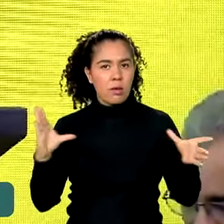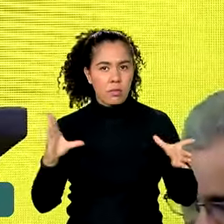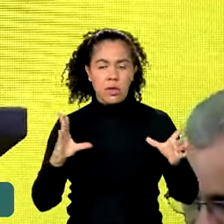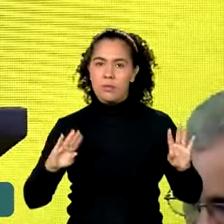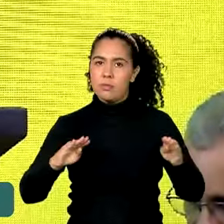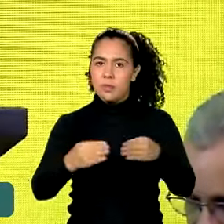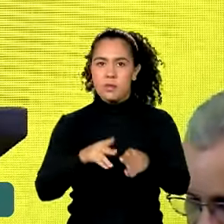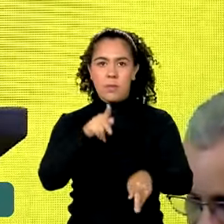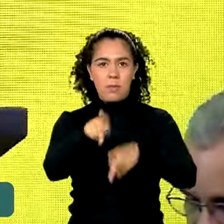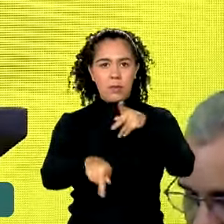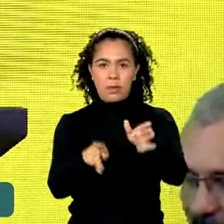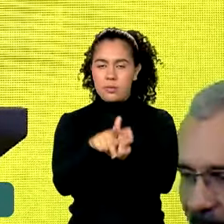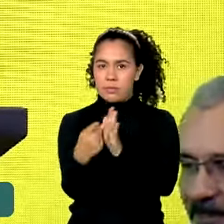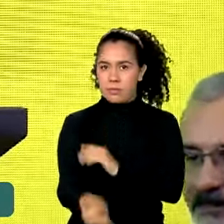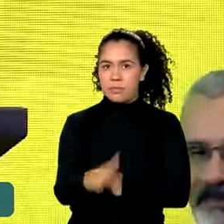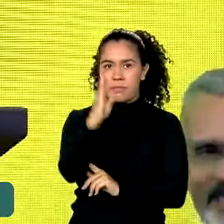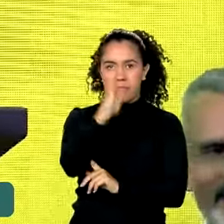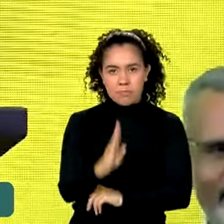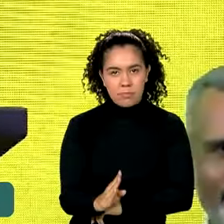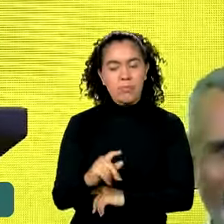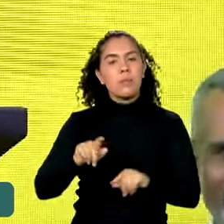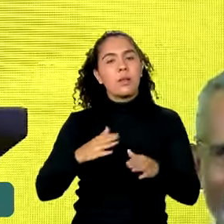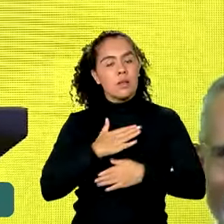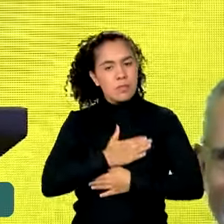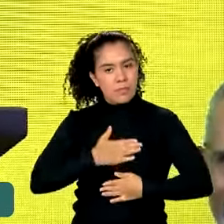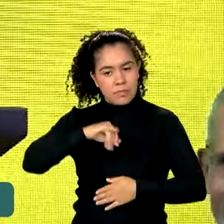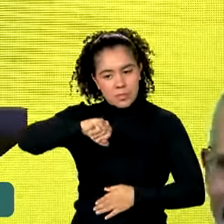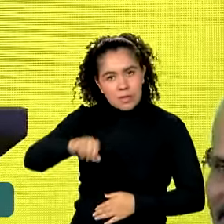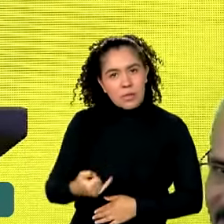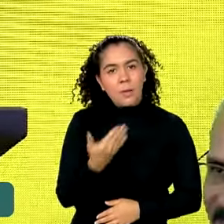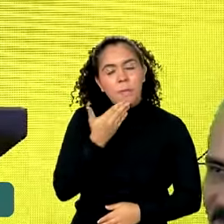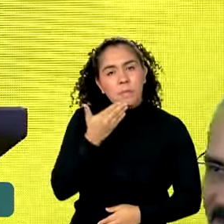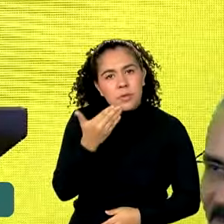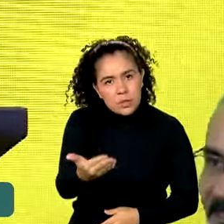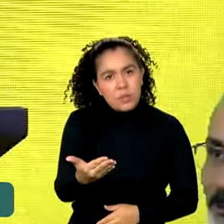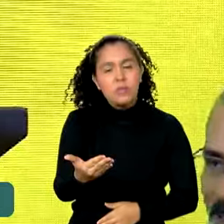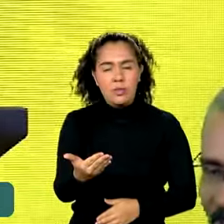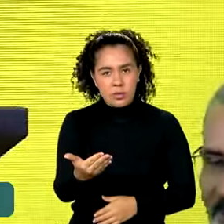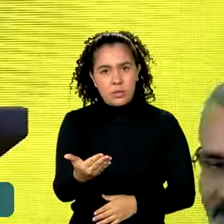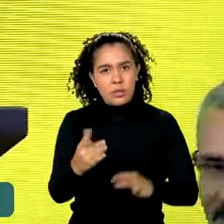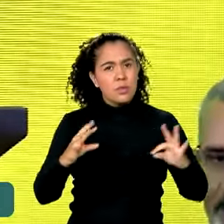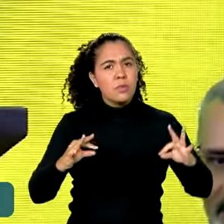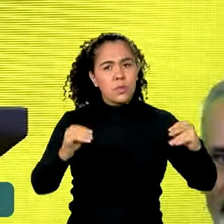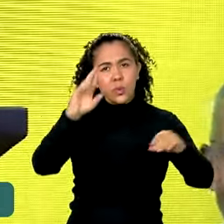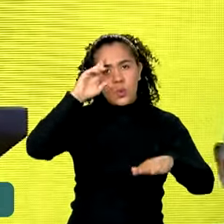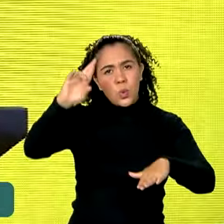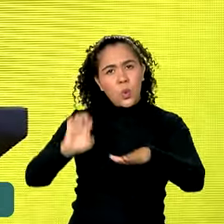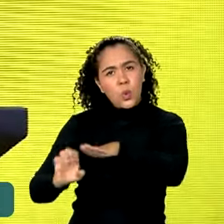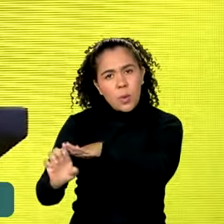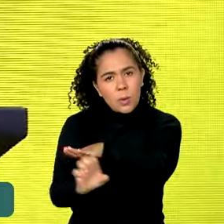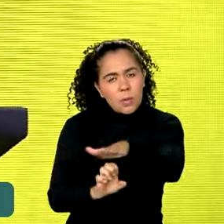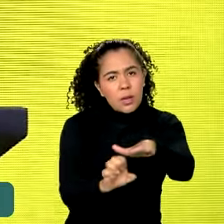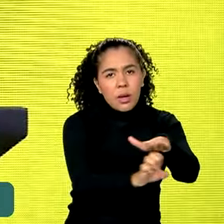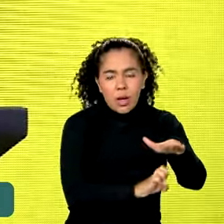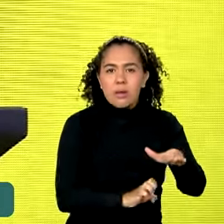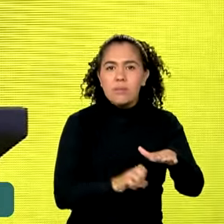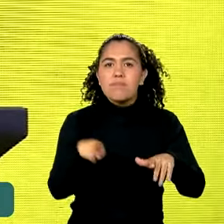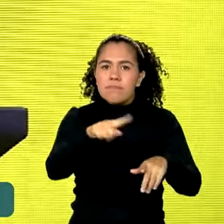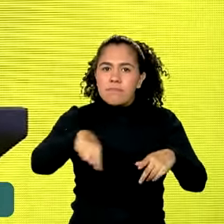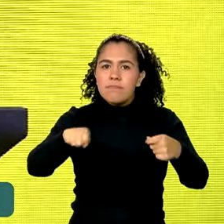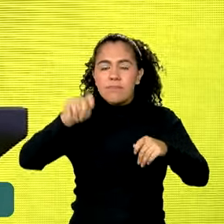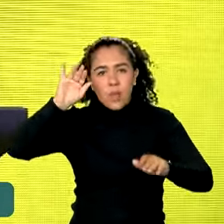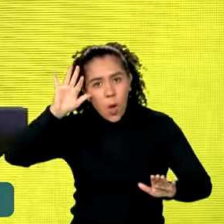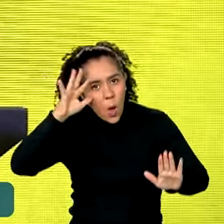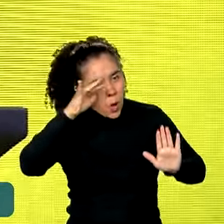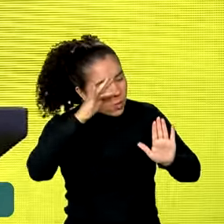os brasileiros e brasileiras. Eu quero aproveitar e fazer um apelo que todos os empresários e empresas procurem conhecer o